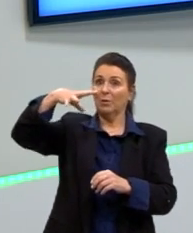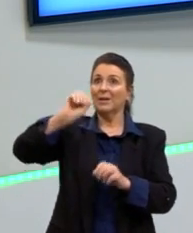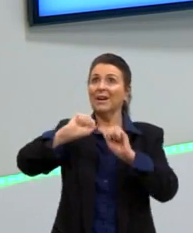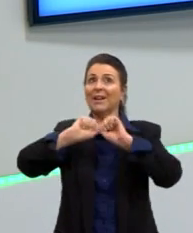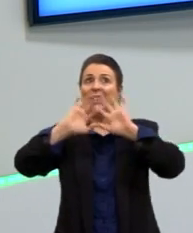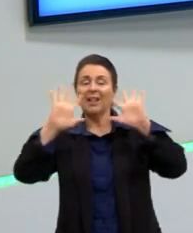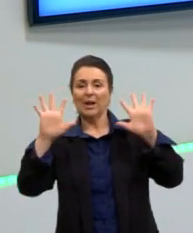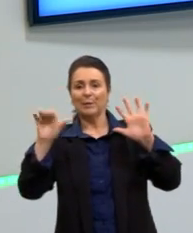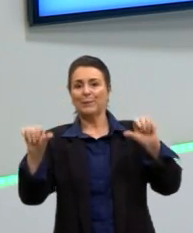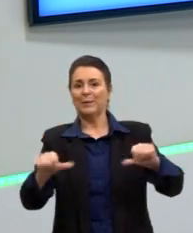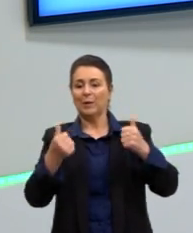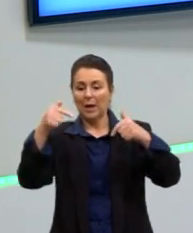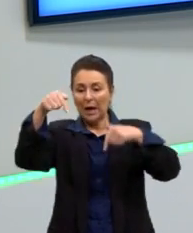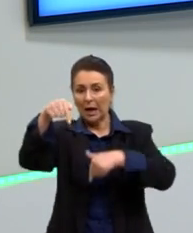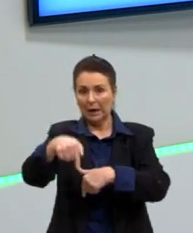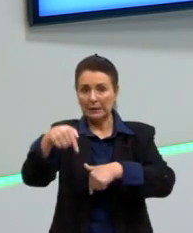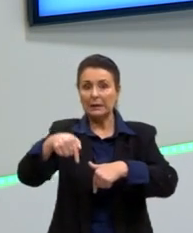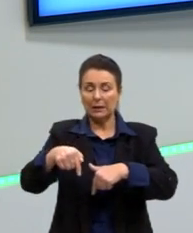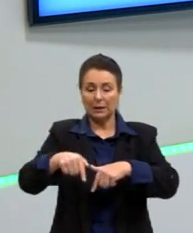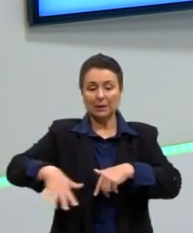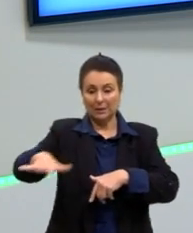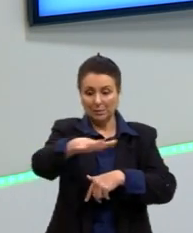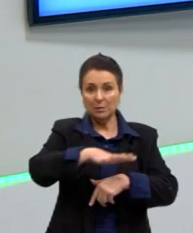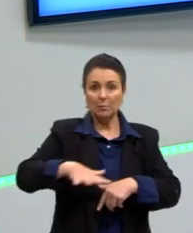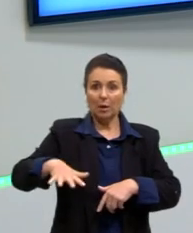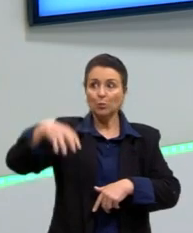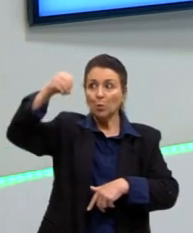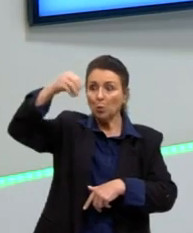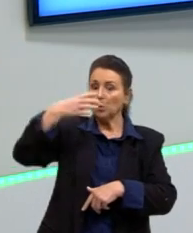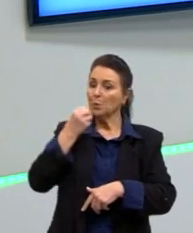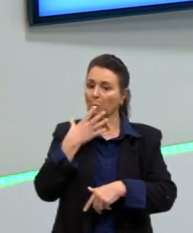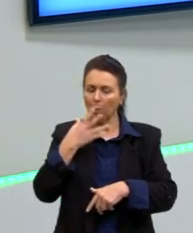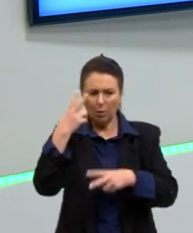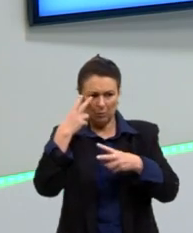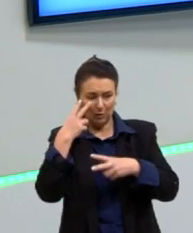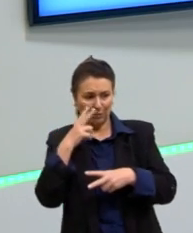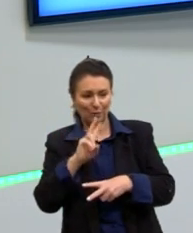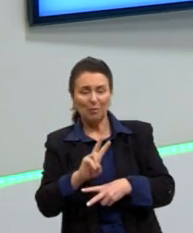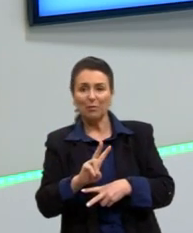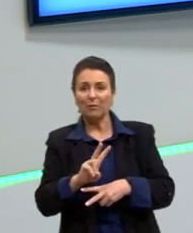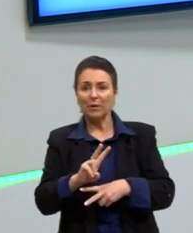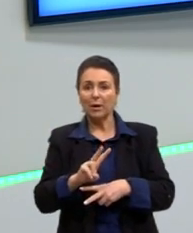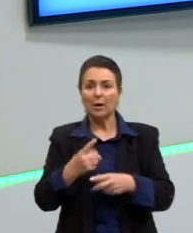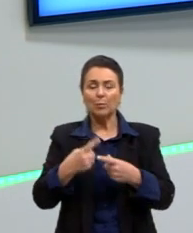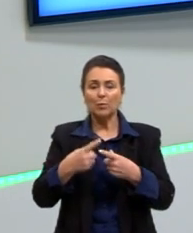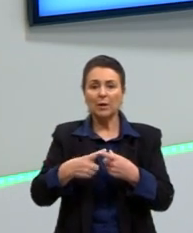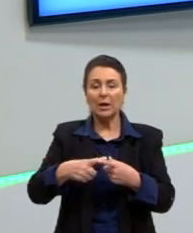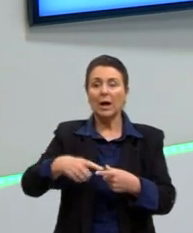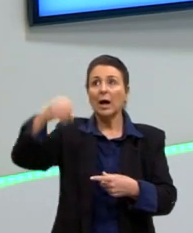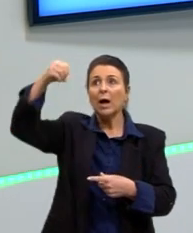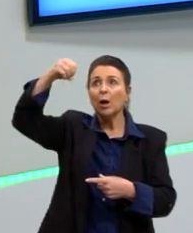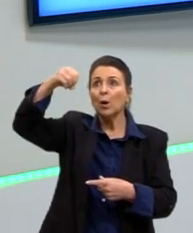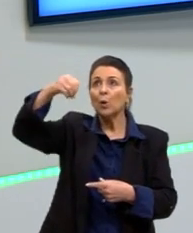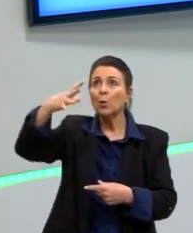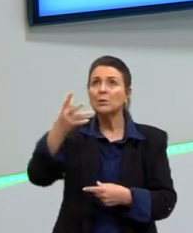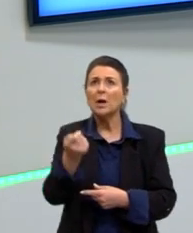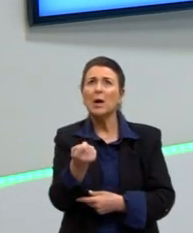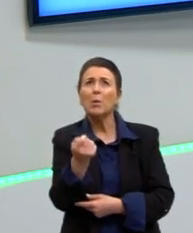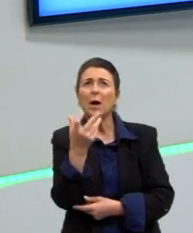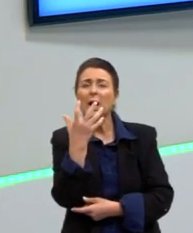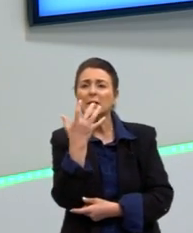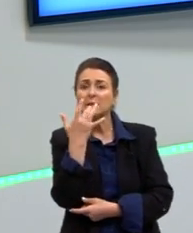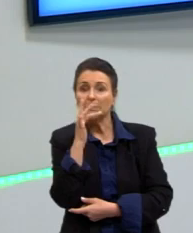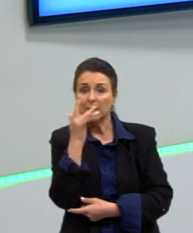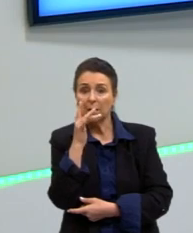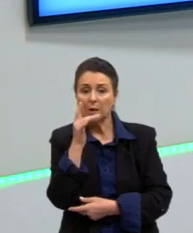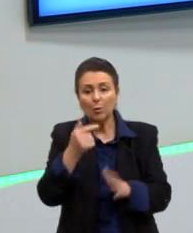Aqui, então, no estúdio, a gente tem uma iluminação muito boa. E vocês conseguem ver, então, uma luz praticamente branca, que vai refletir todas as